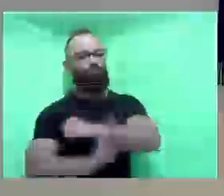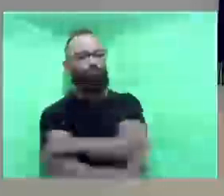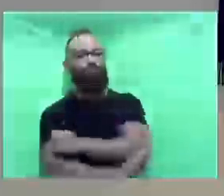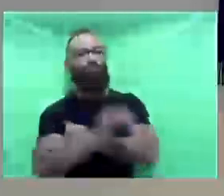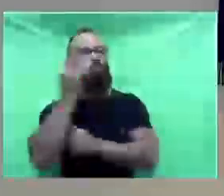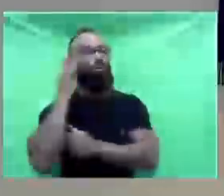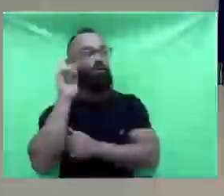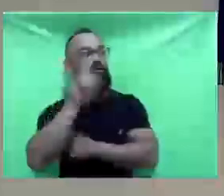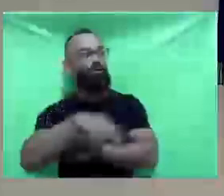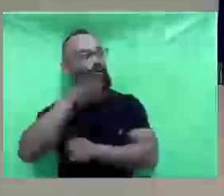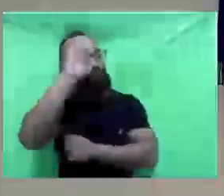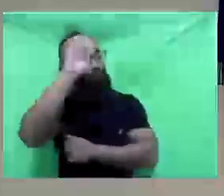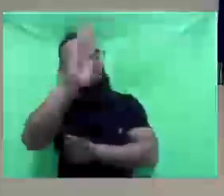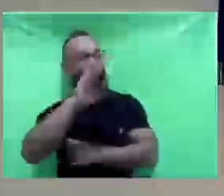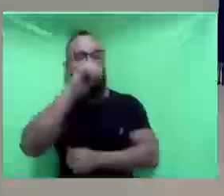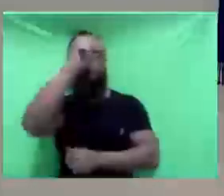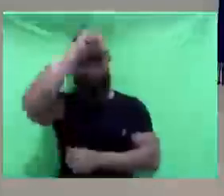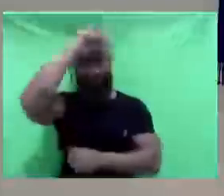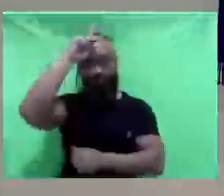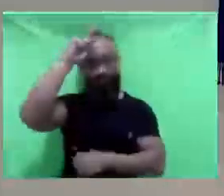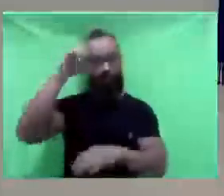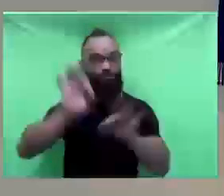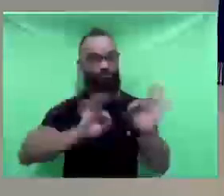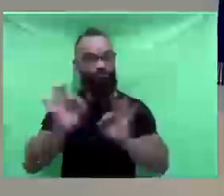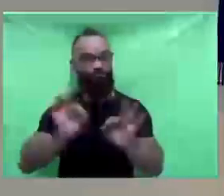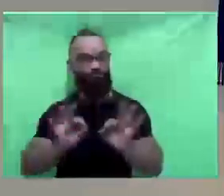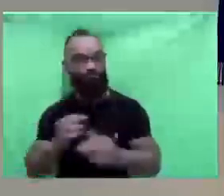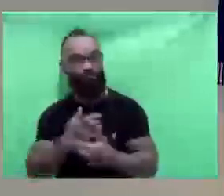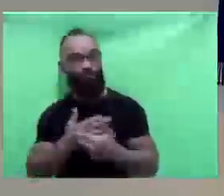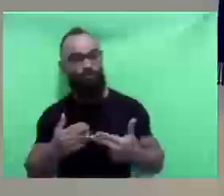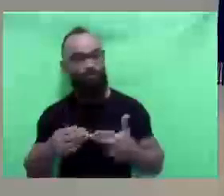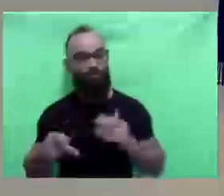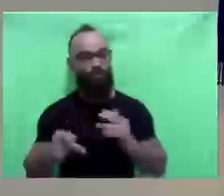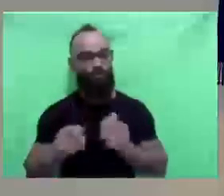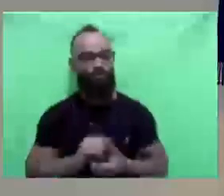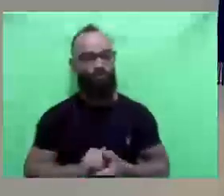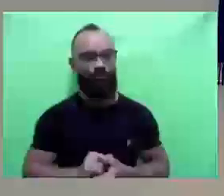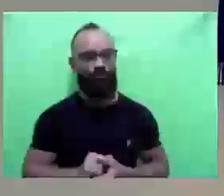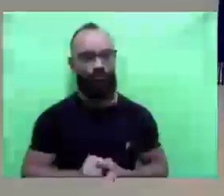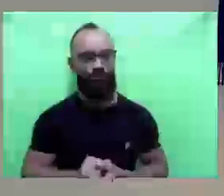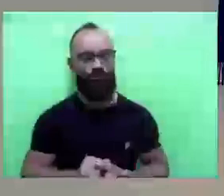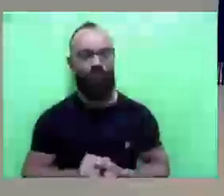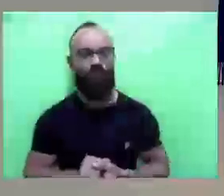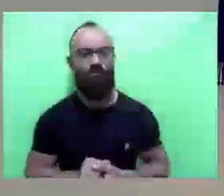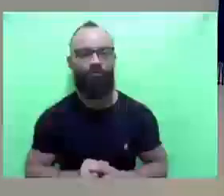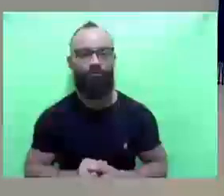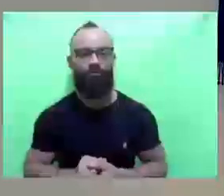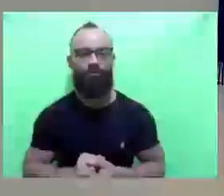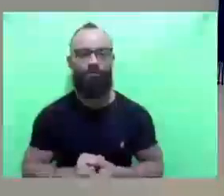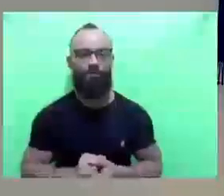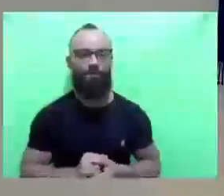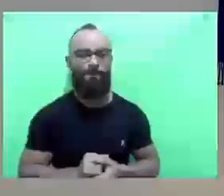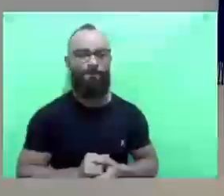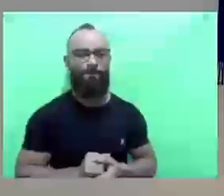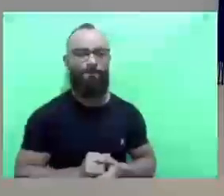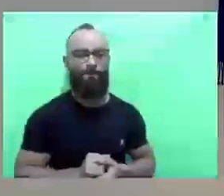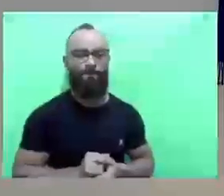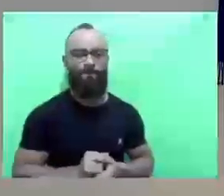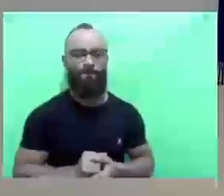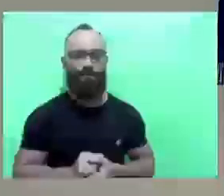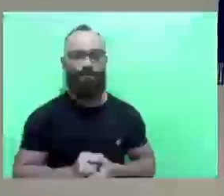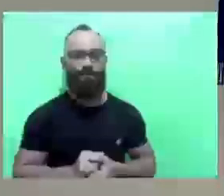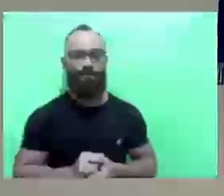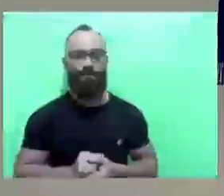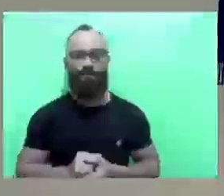em tão pouco tempo de governo, Cris. Tem outros prefeitos que fizeram tanto para Bigosul, mas o Salmi, em tão